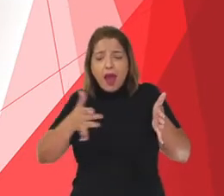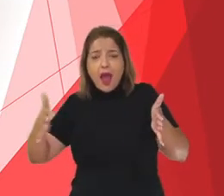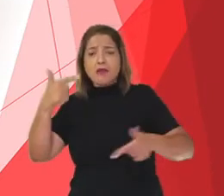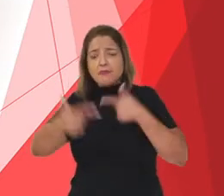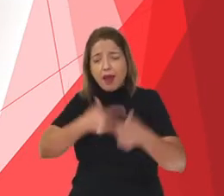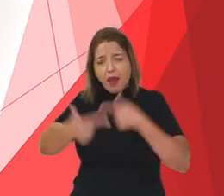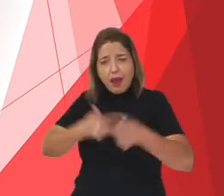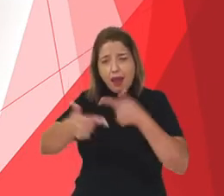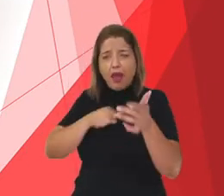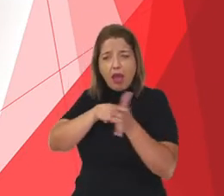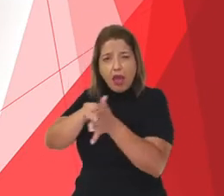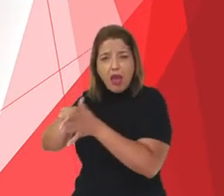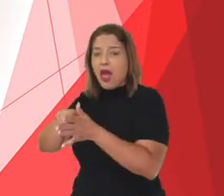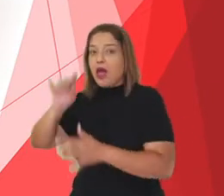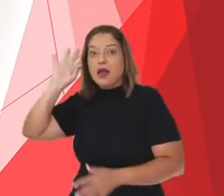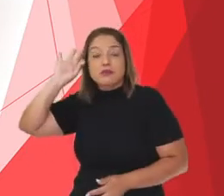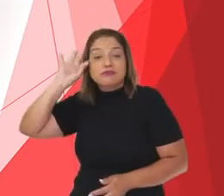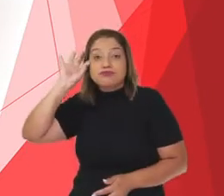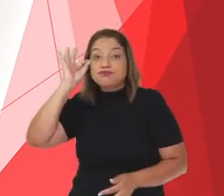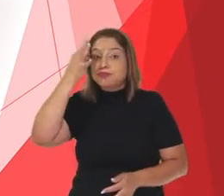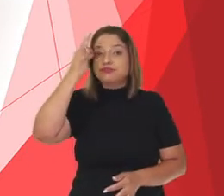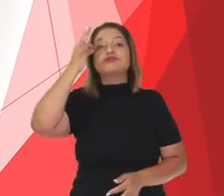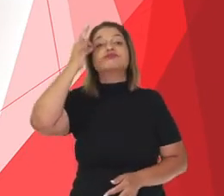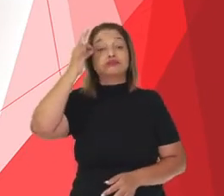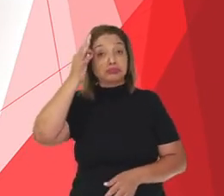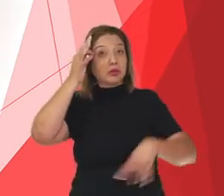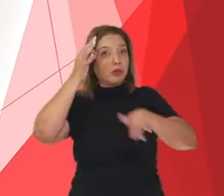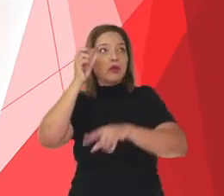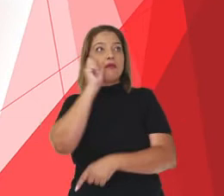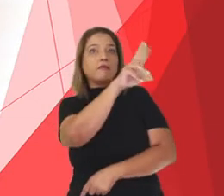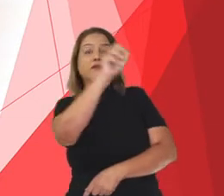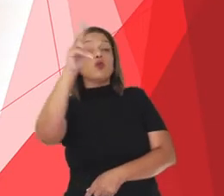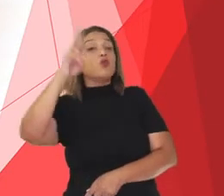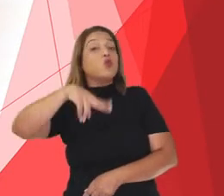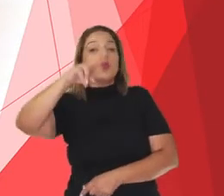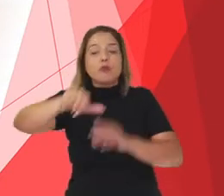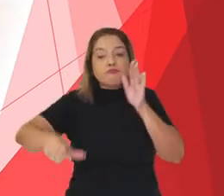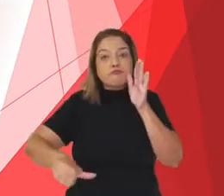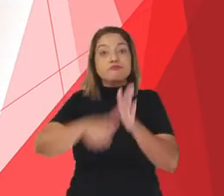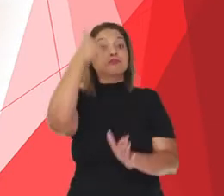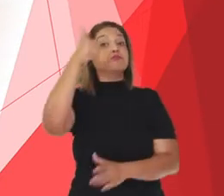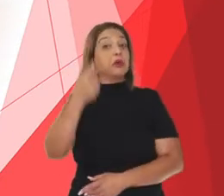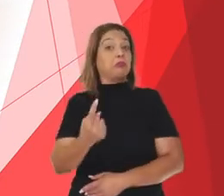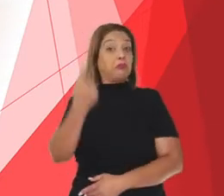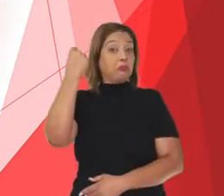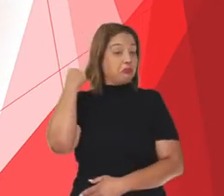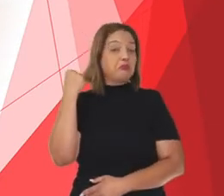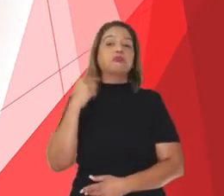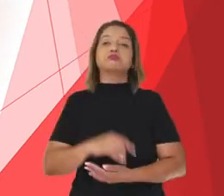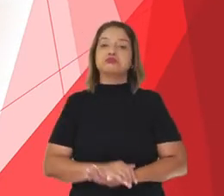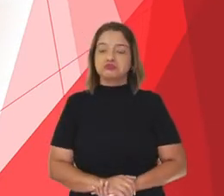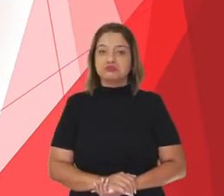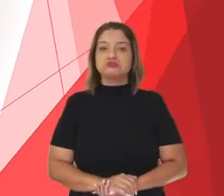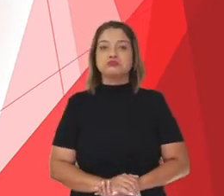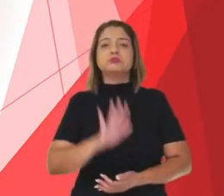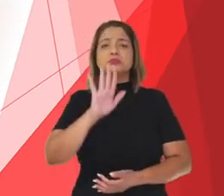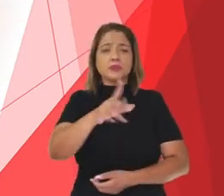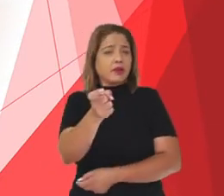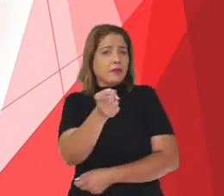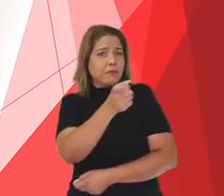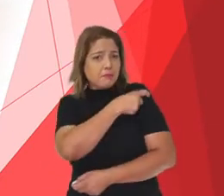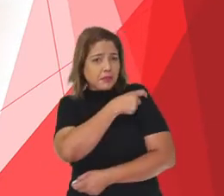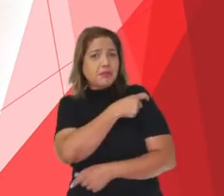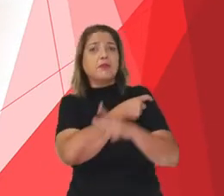é considerado um recorde, jamais visto na humanidade. Muitas vacinas chegaram a